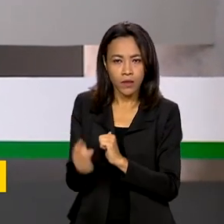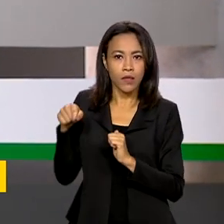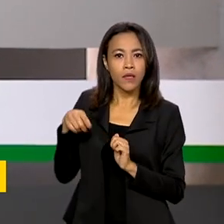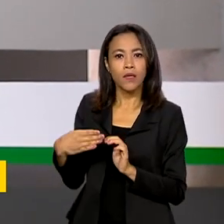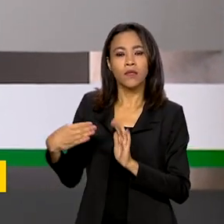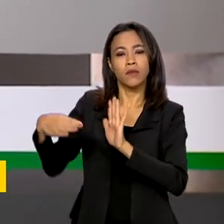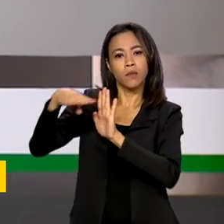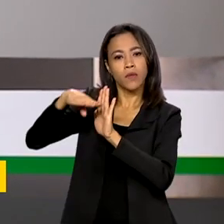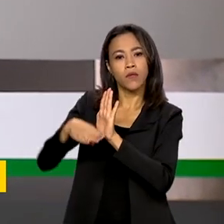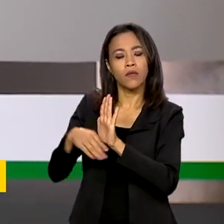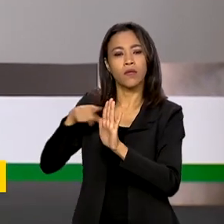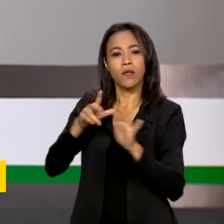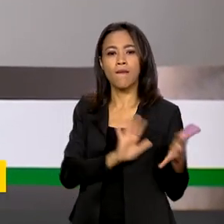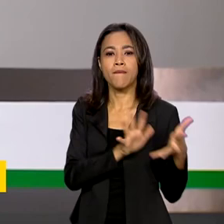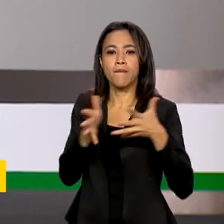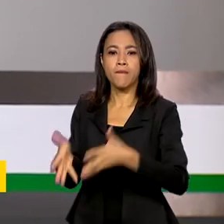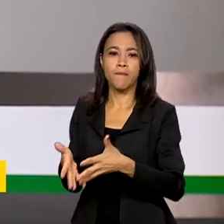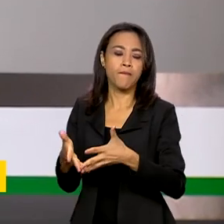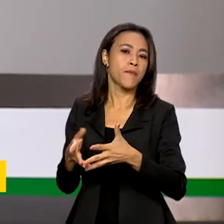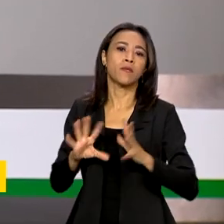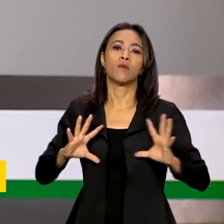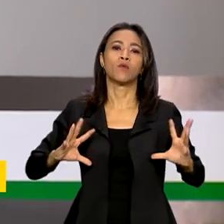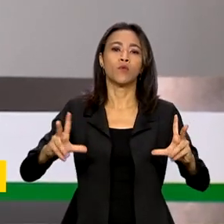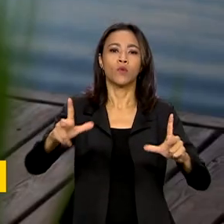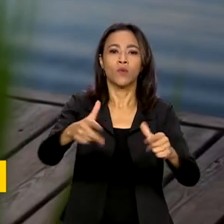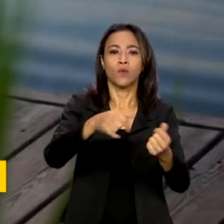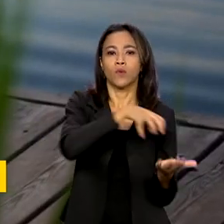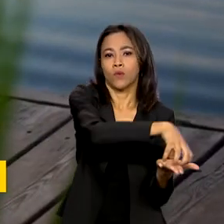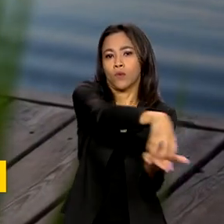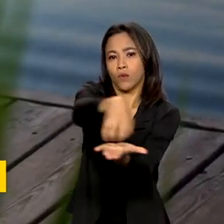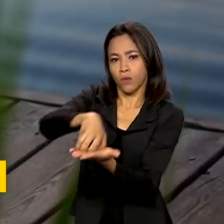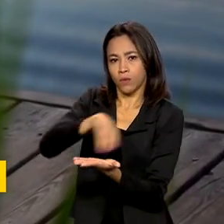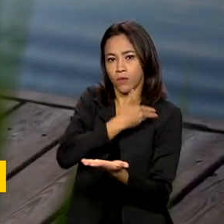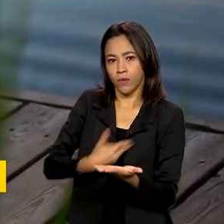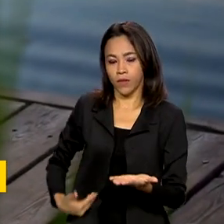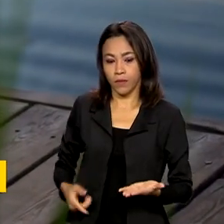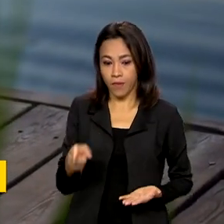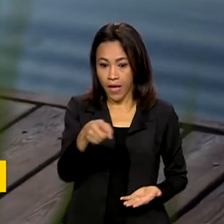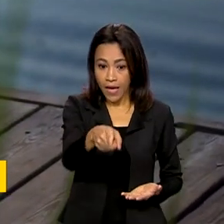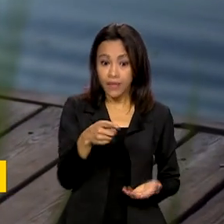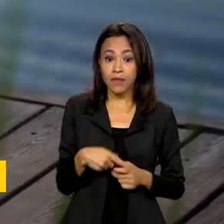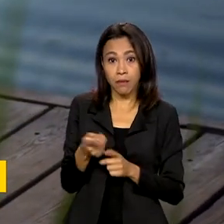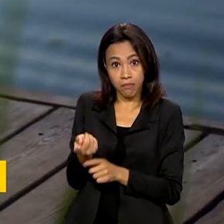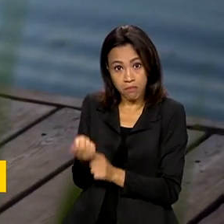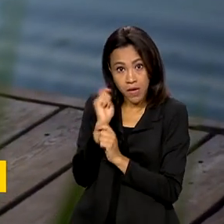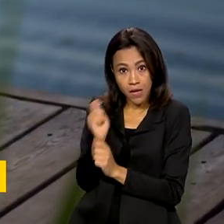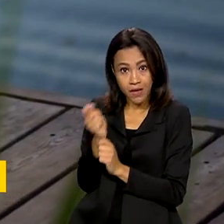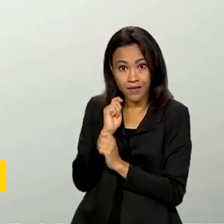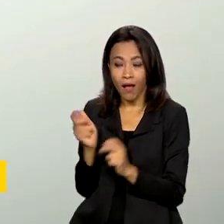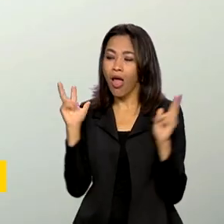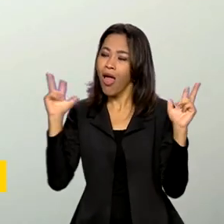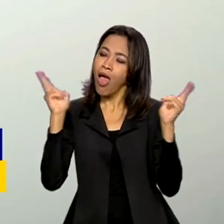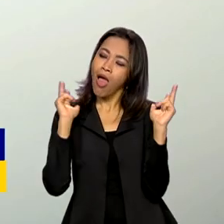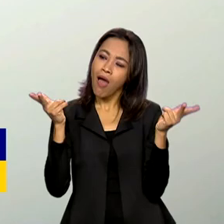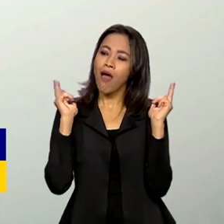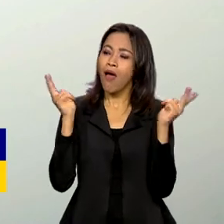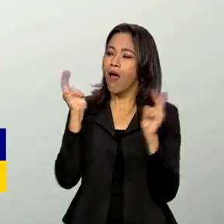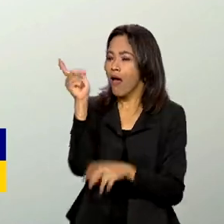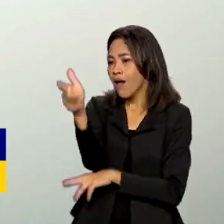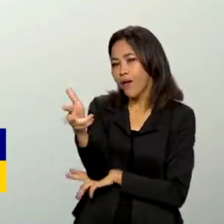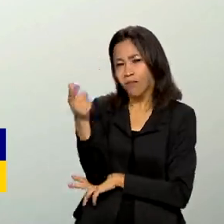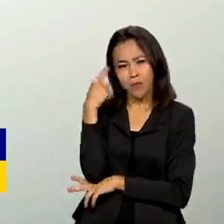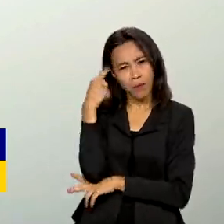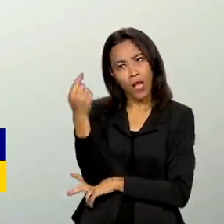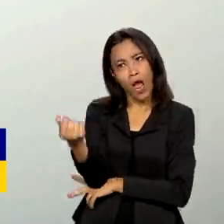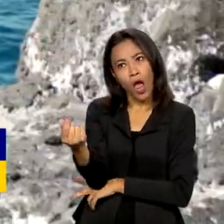ser construído com a participação de todo o setor. A pesca amadora e esportiva é aquela para lazer, sem fim